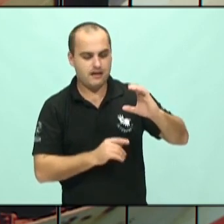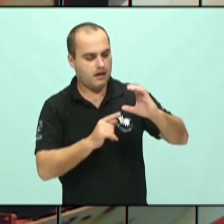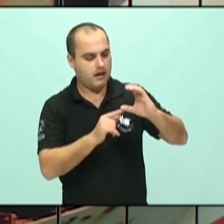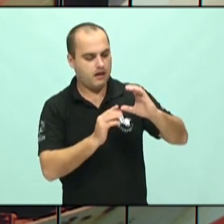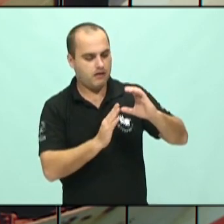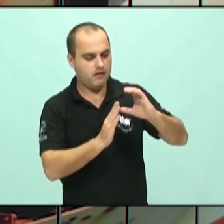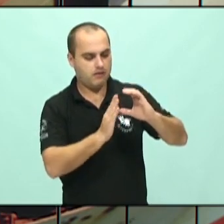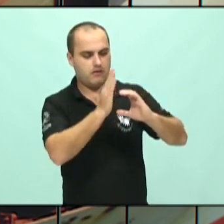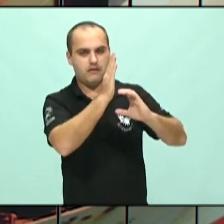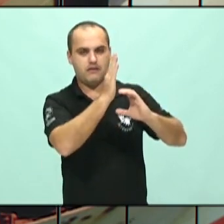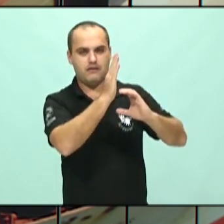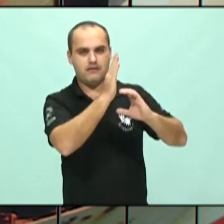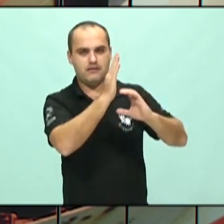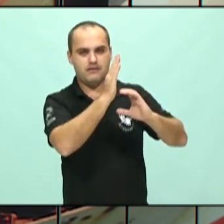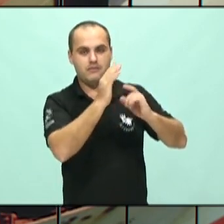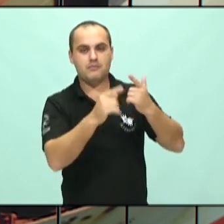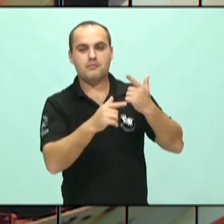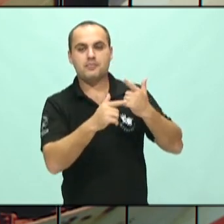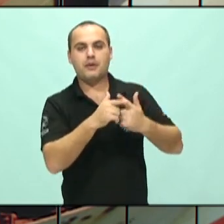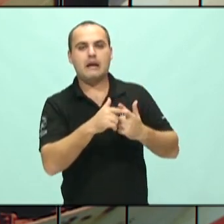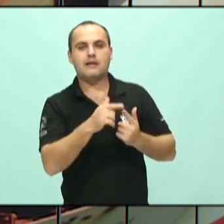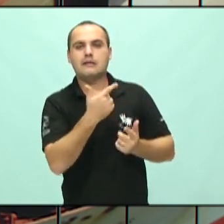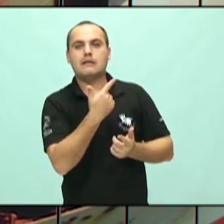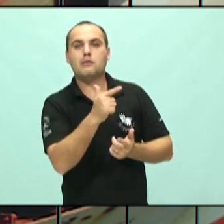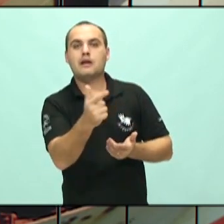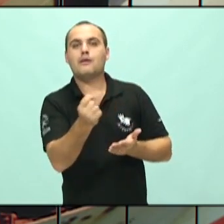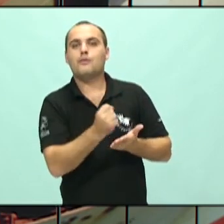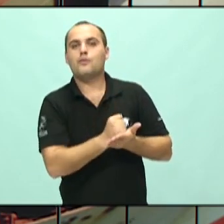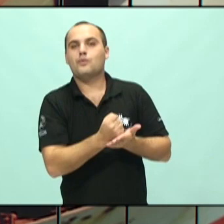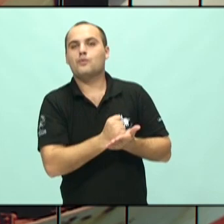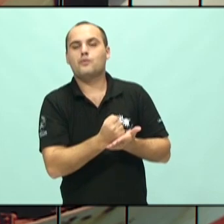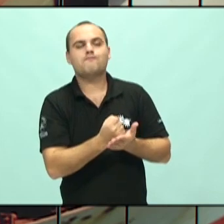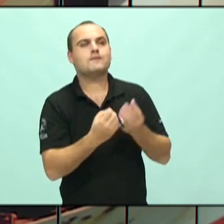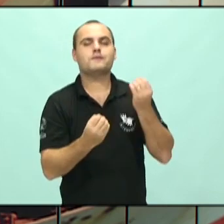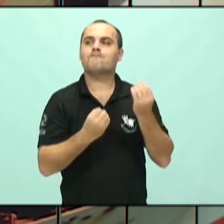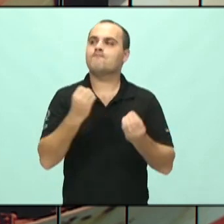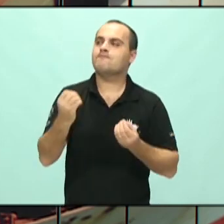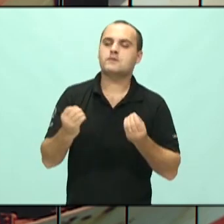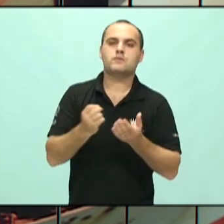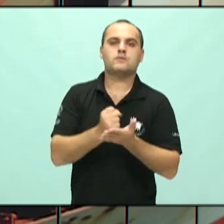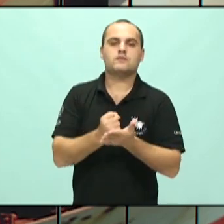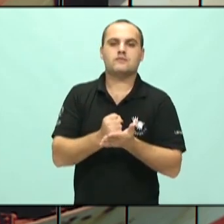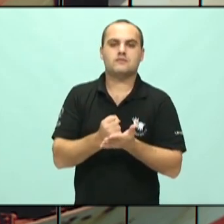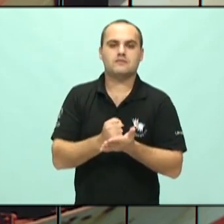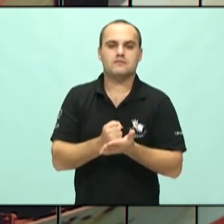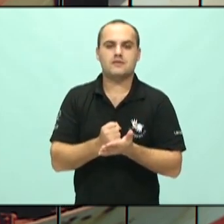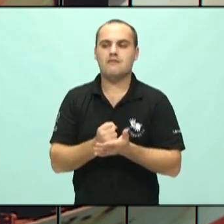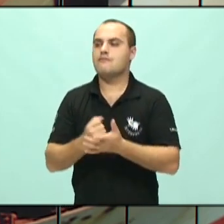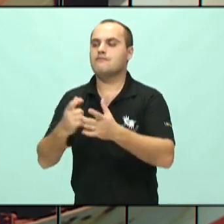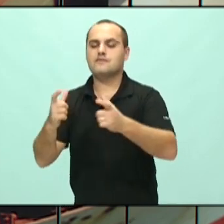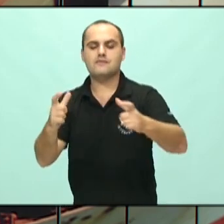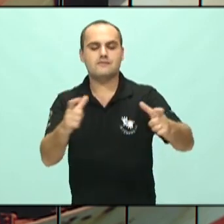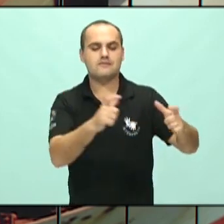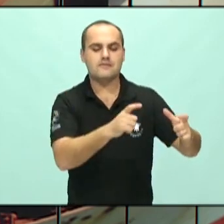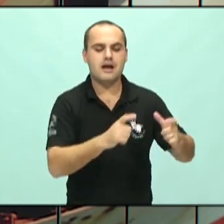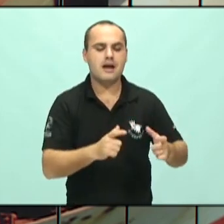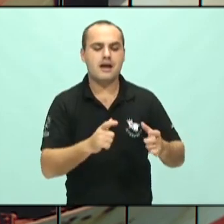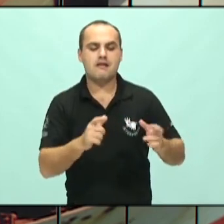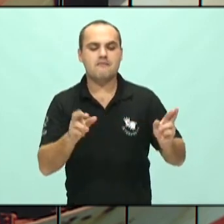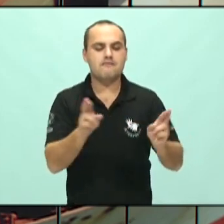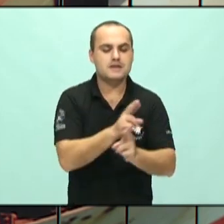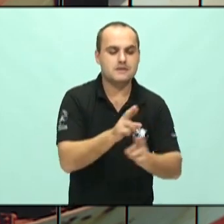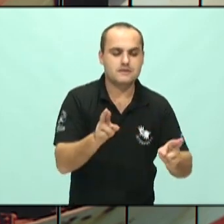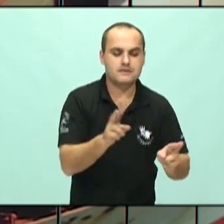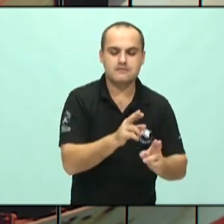gente está lidando com coisas que nós não temos controle, não temos como controlar, como ambiência, como relacionamentos,